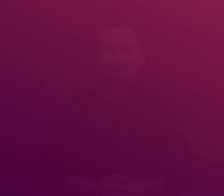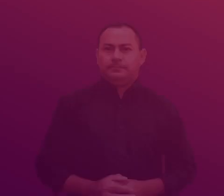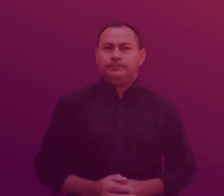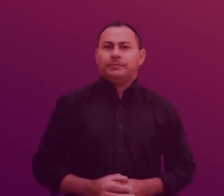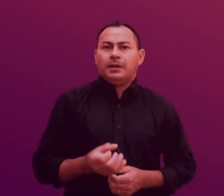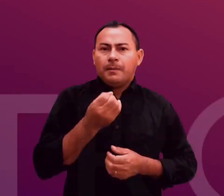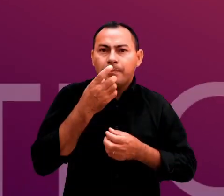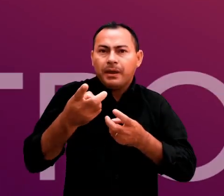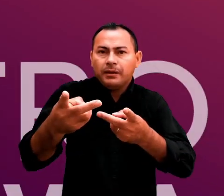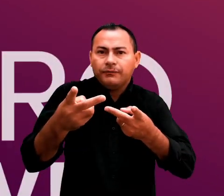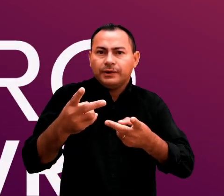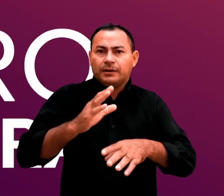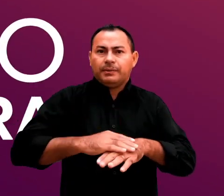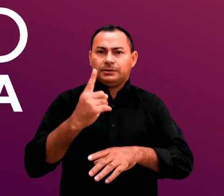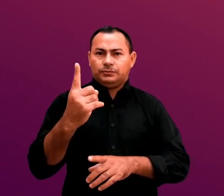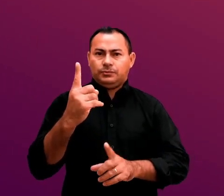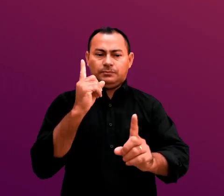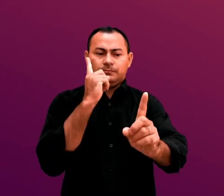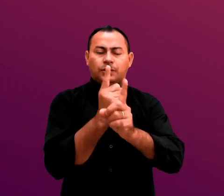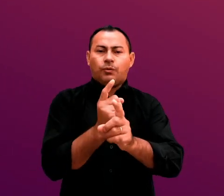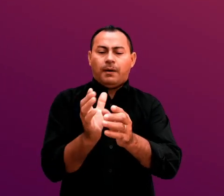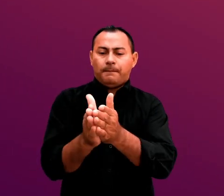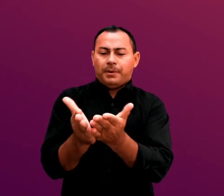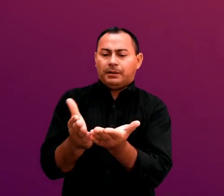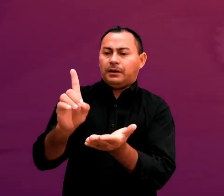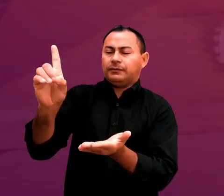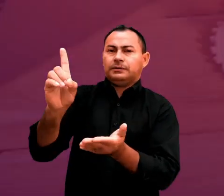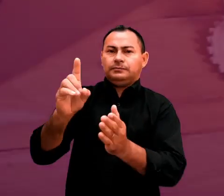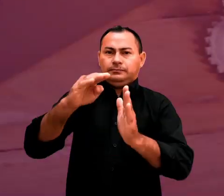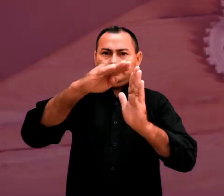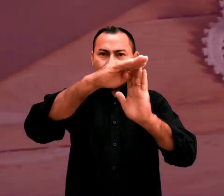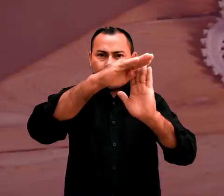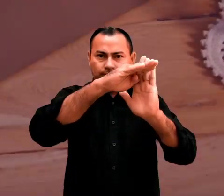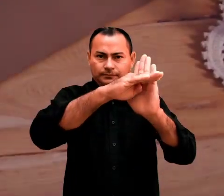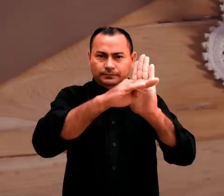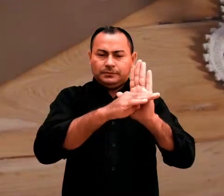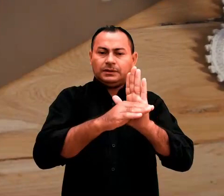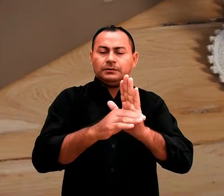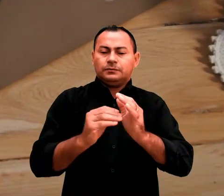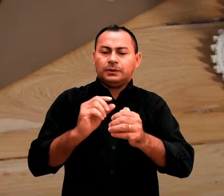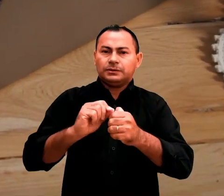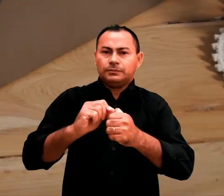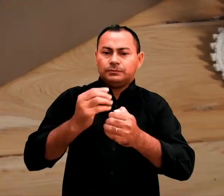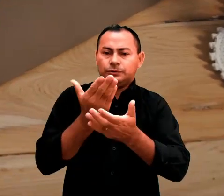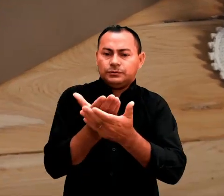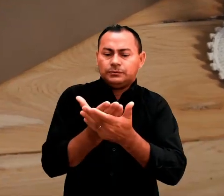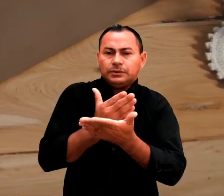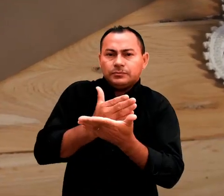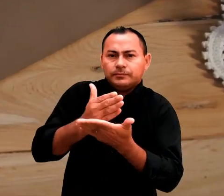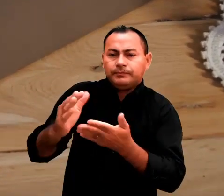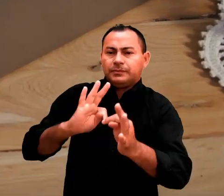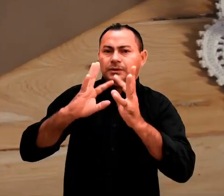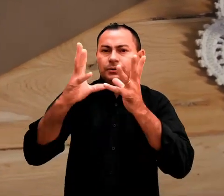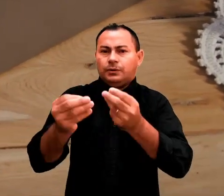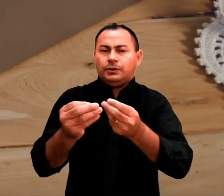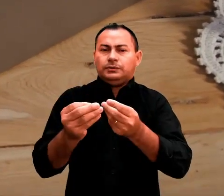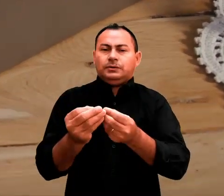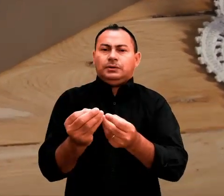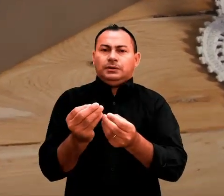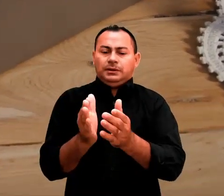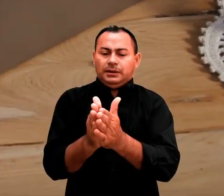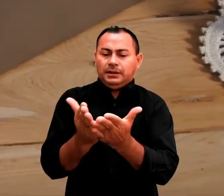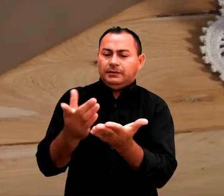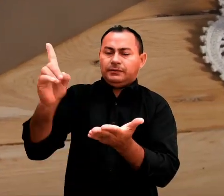Bem-vindo a mais um Encontro com a Palavra. Nesse programa desenvolvemos um estudo introdutório de todos os livros da